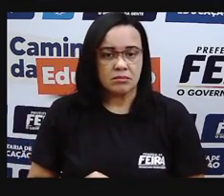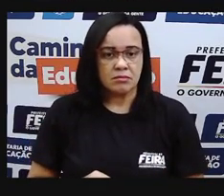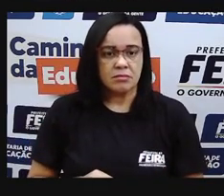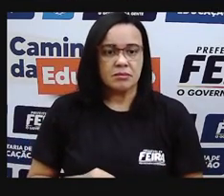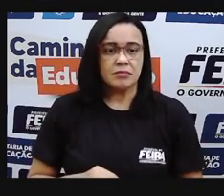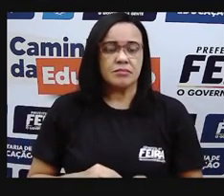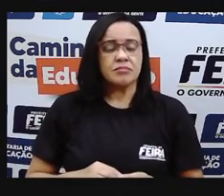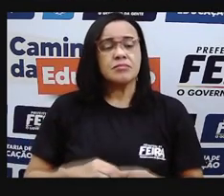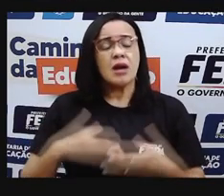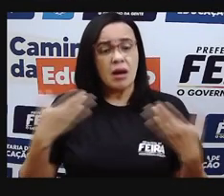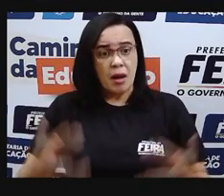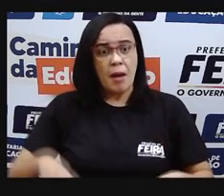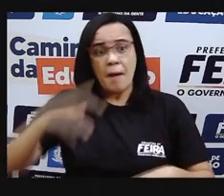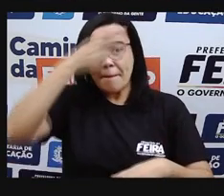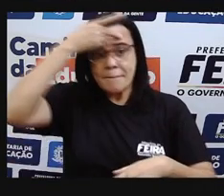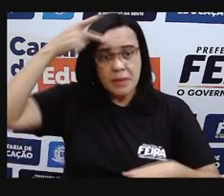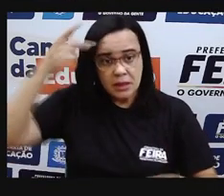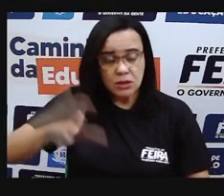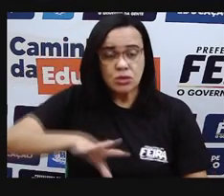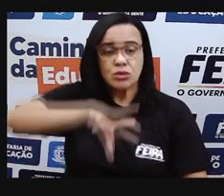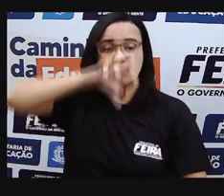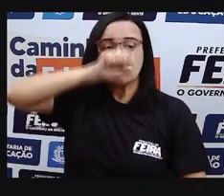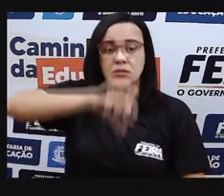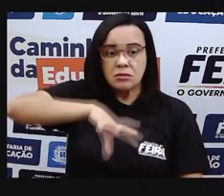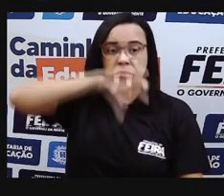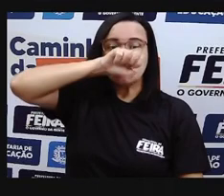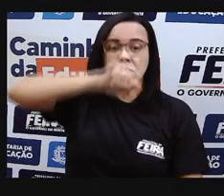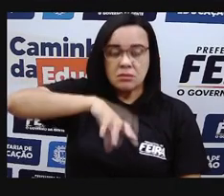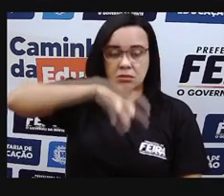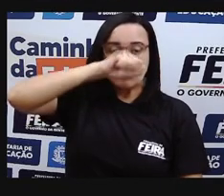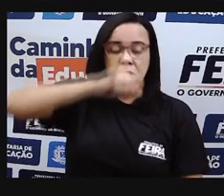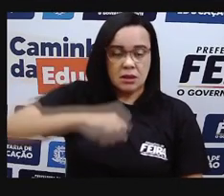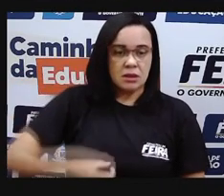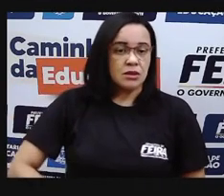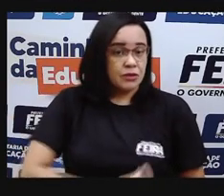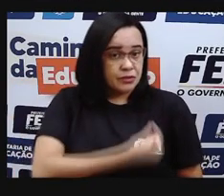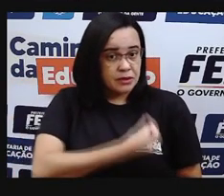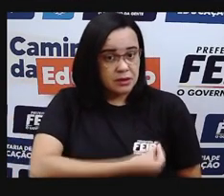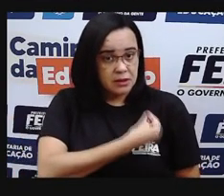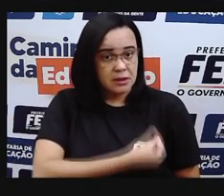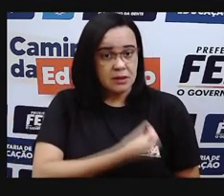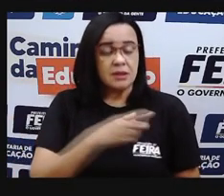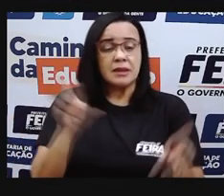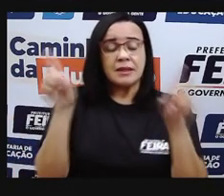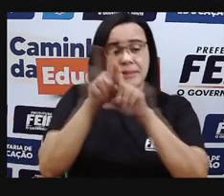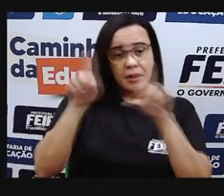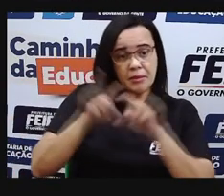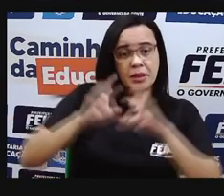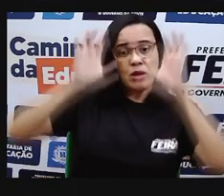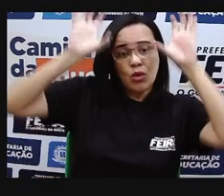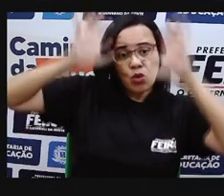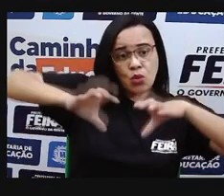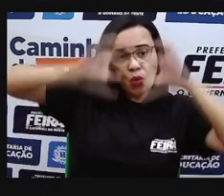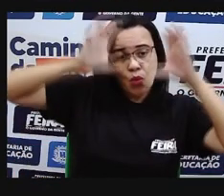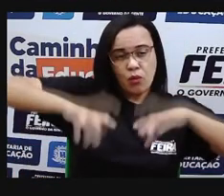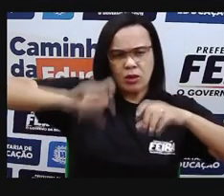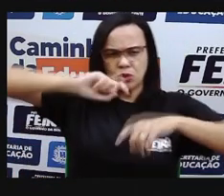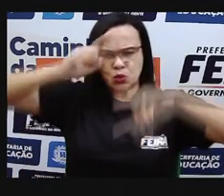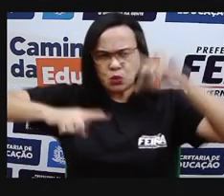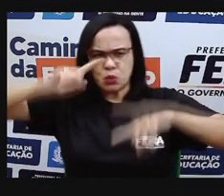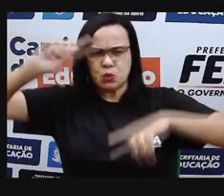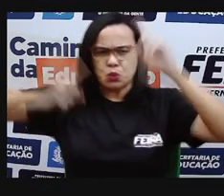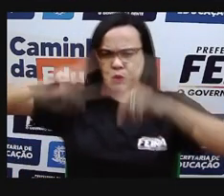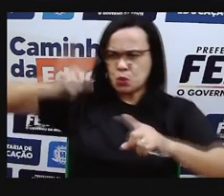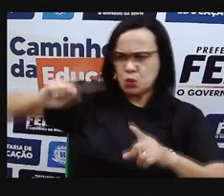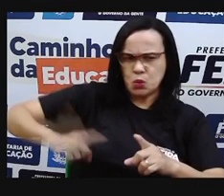ocorrem os fenômenos meteorológicos, como assim, pró, a chuva, tufão, ciclone,